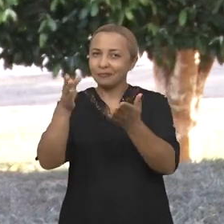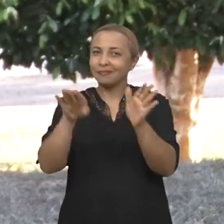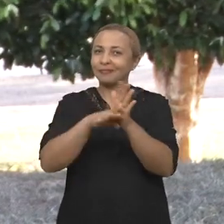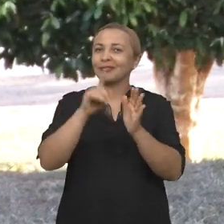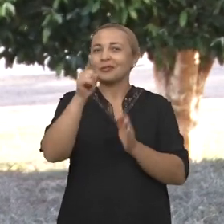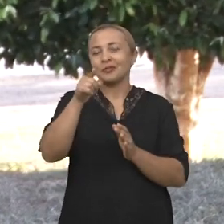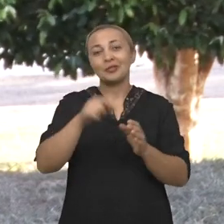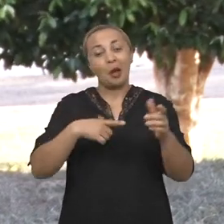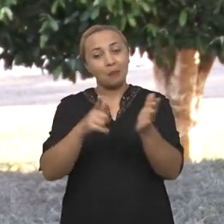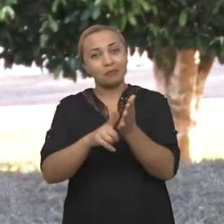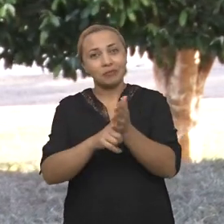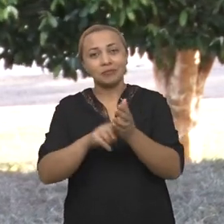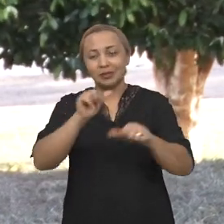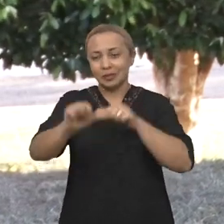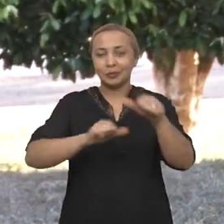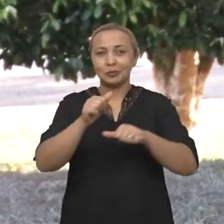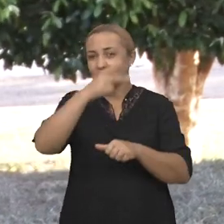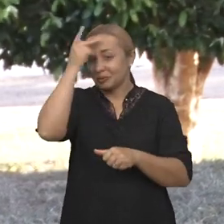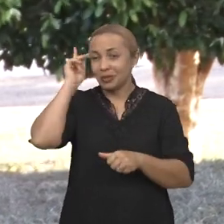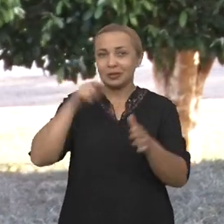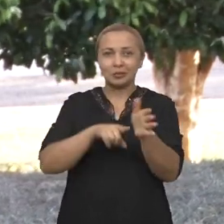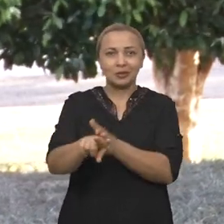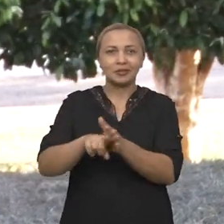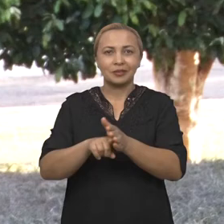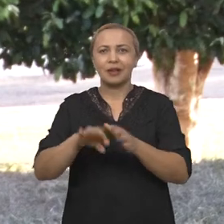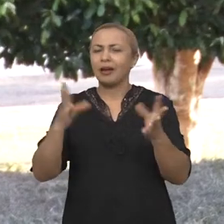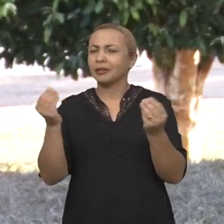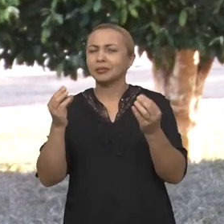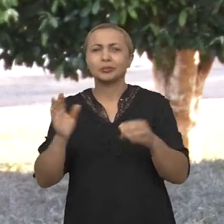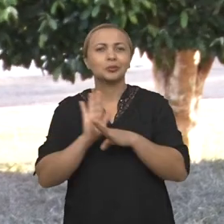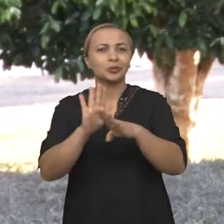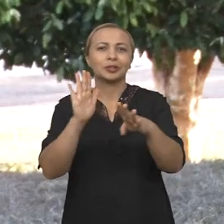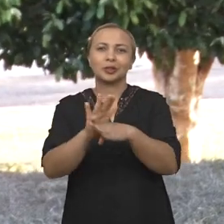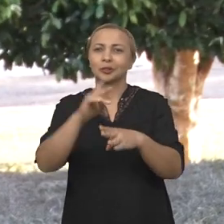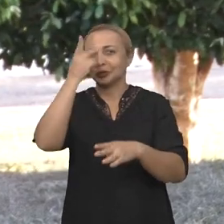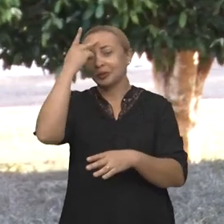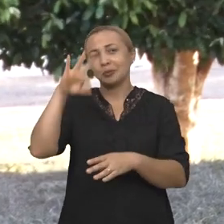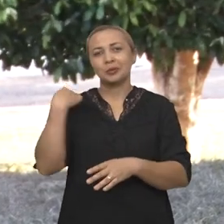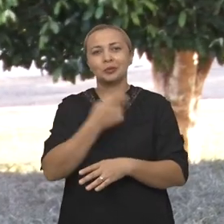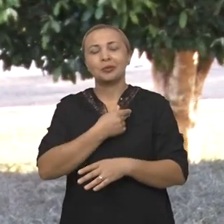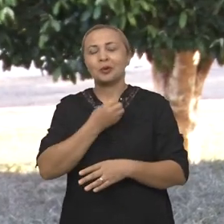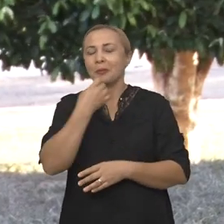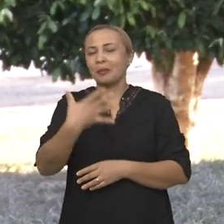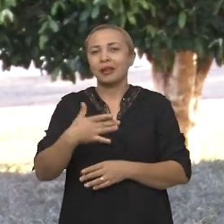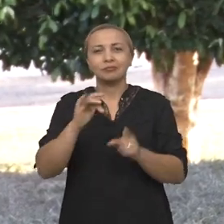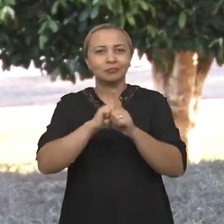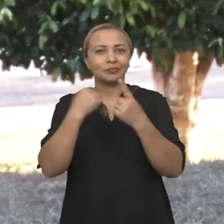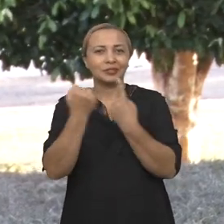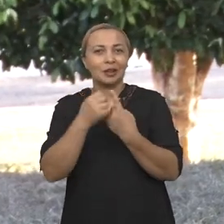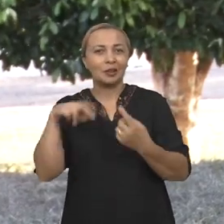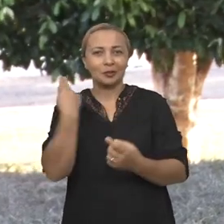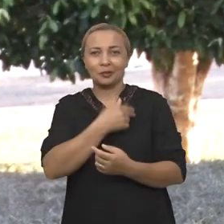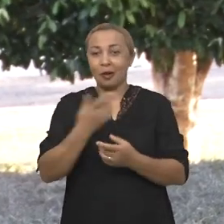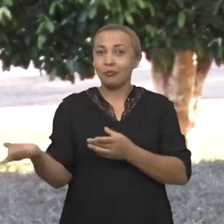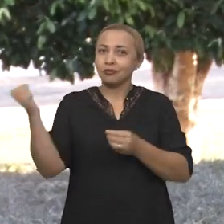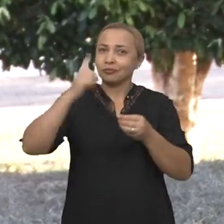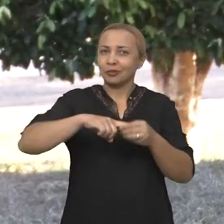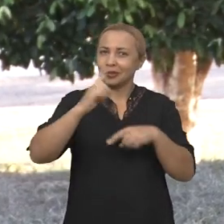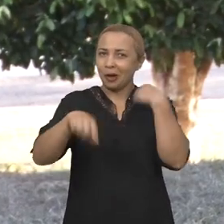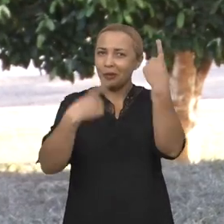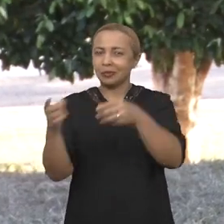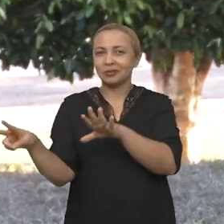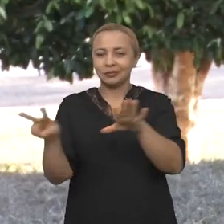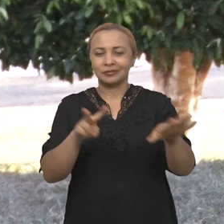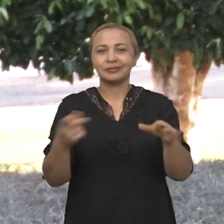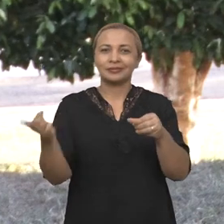você o papel desenvolvido por esses pesquisadores que tanto contribuem para o nosso bem-estar social. Mas a gente volta na próxima